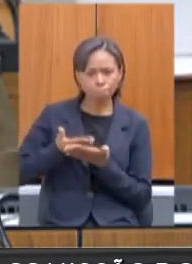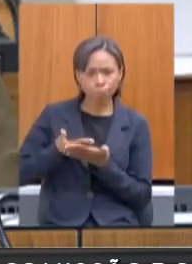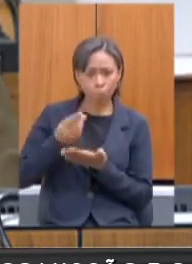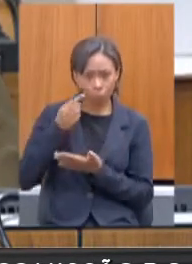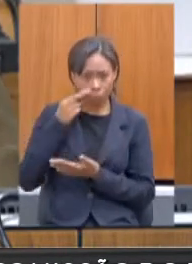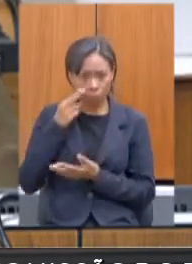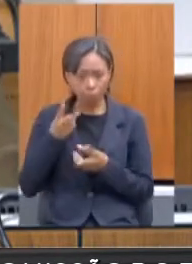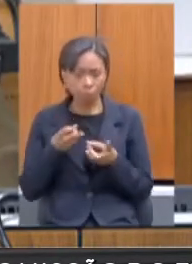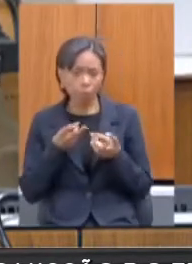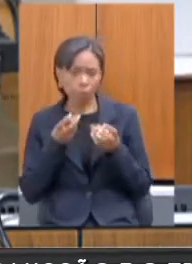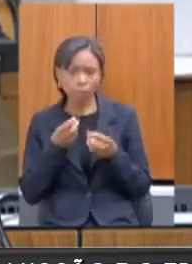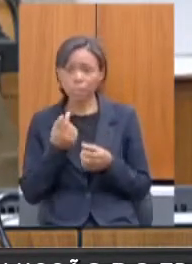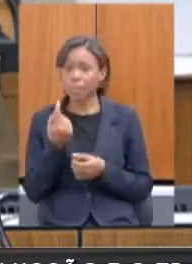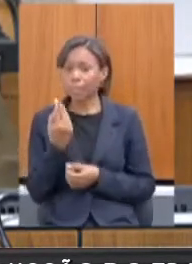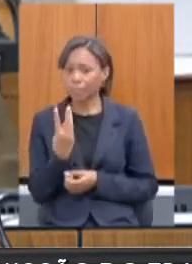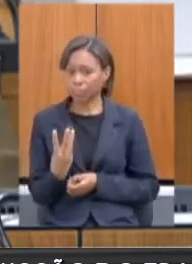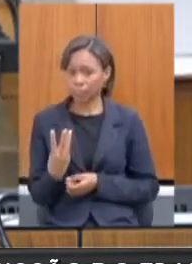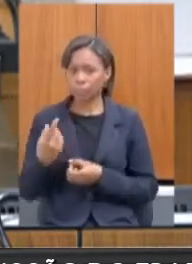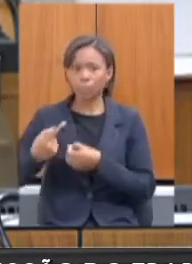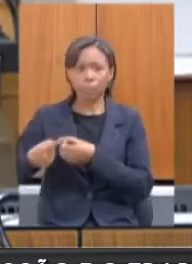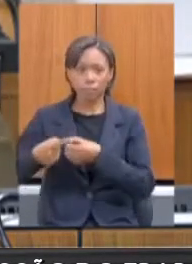mineiros têm indicação